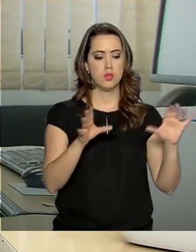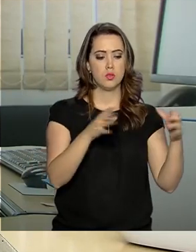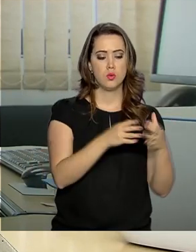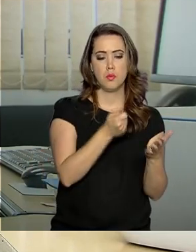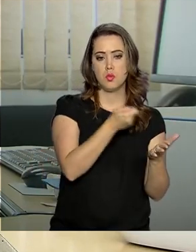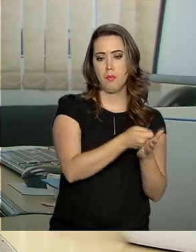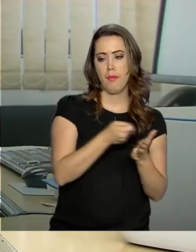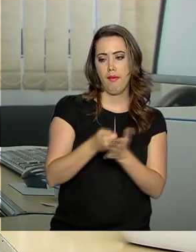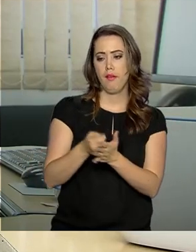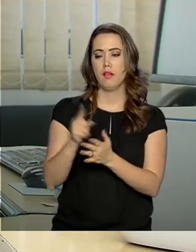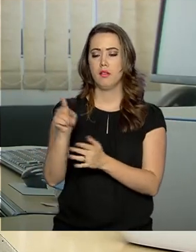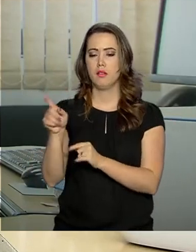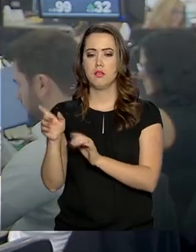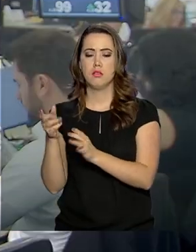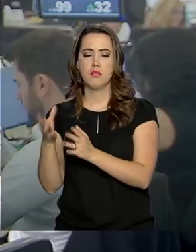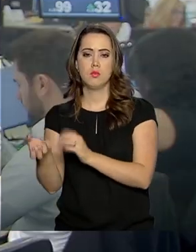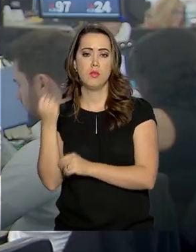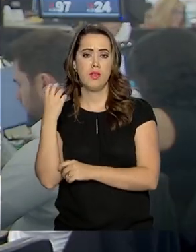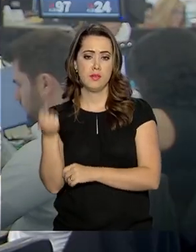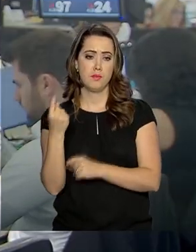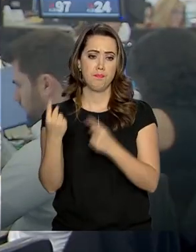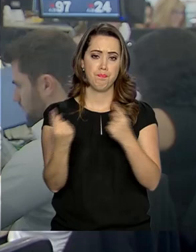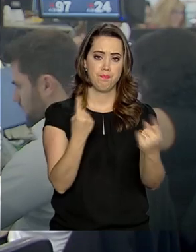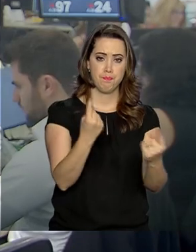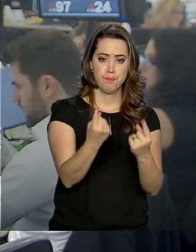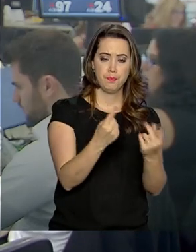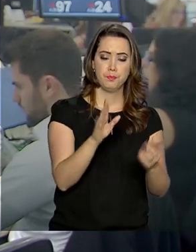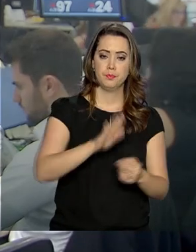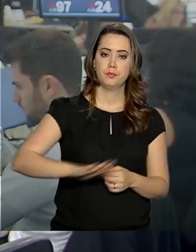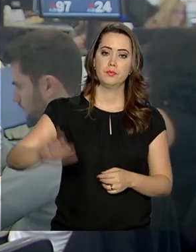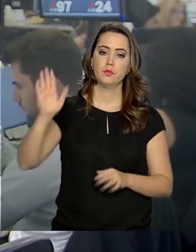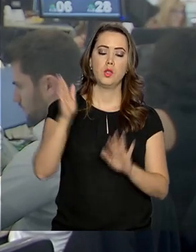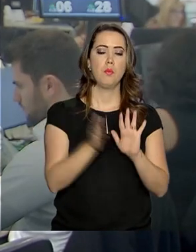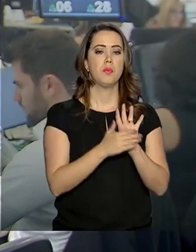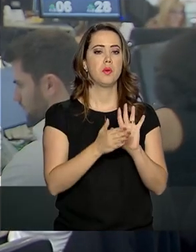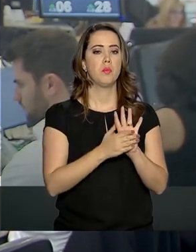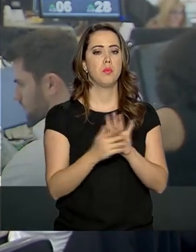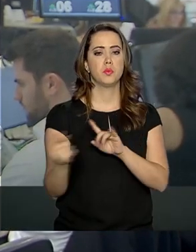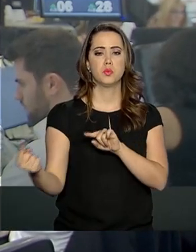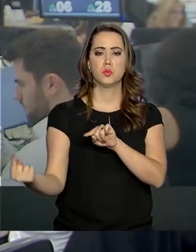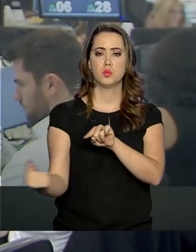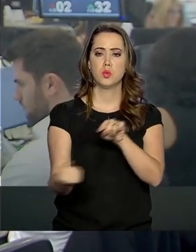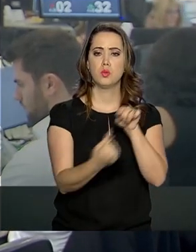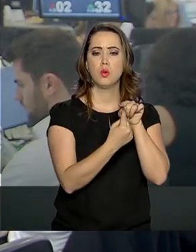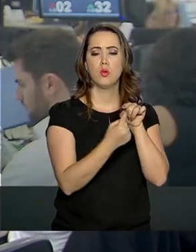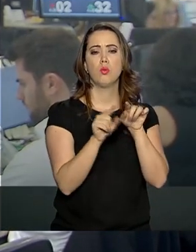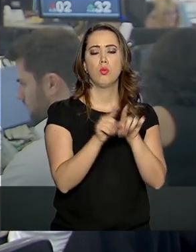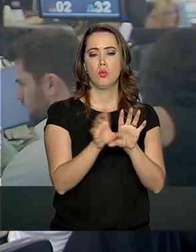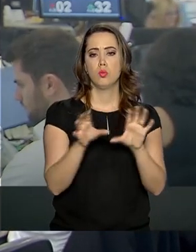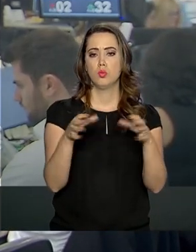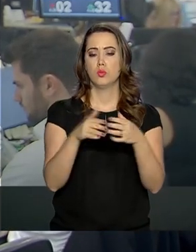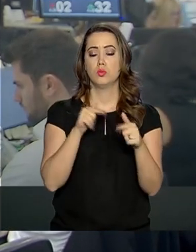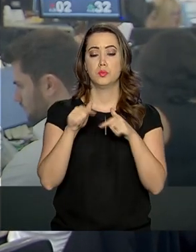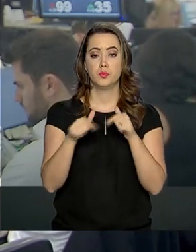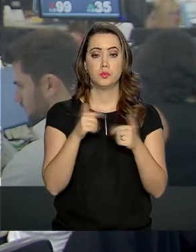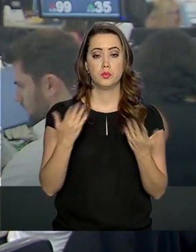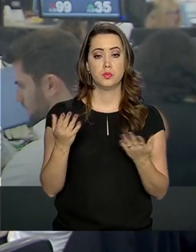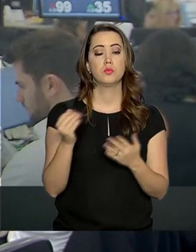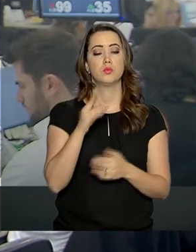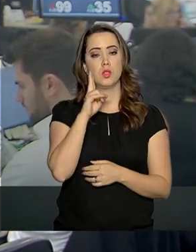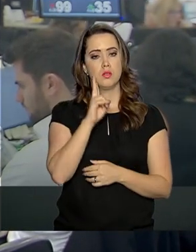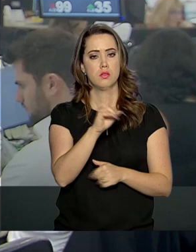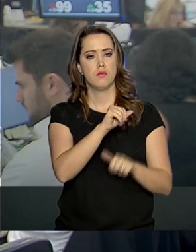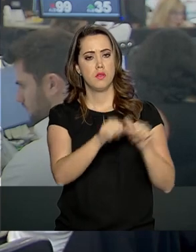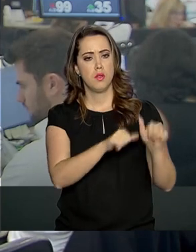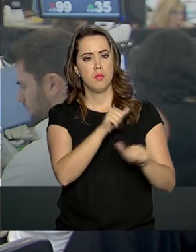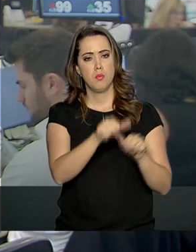Segundo a renda de cada trabalhador A proposta da nova previdência Foi bem aceita pelos operadores do mercado financeiro A reforma é vista